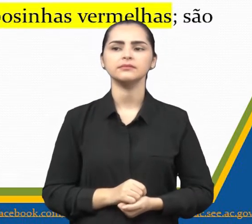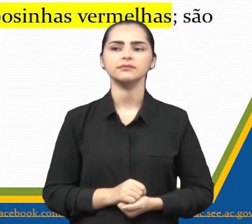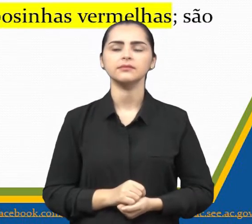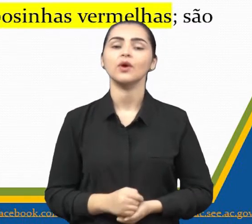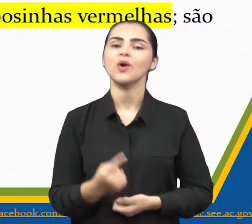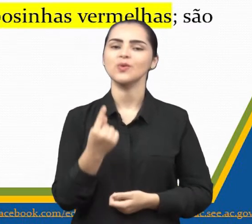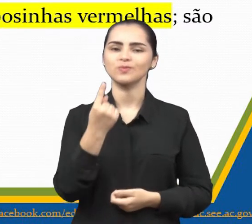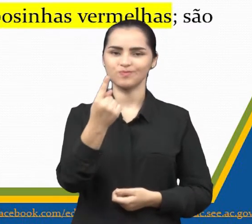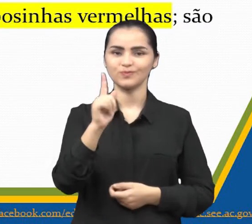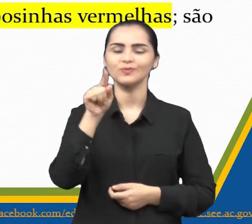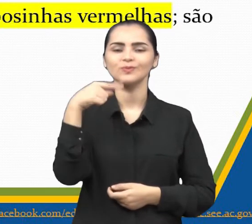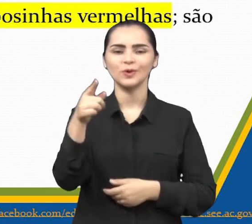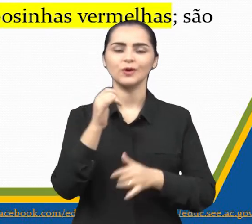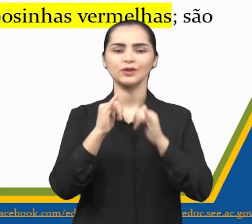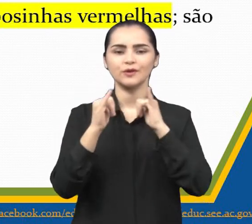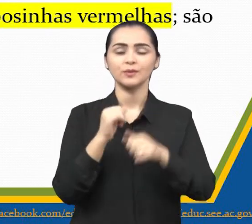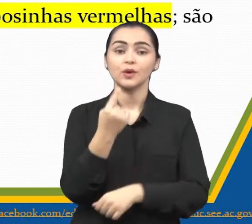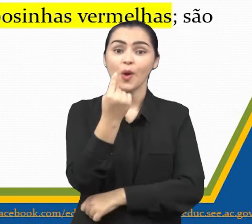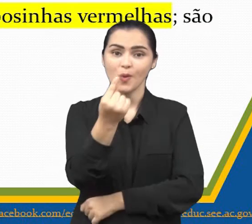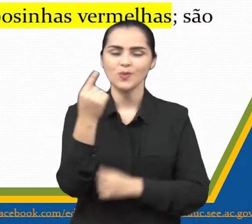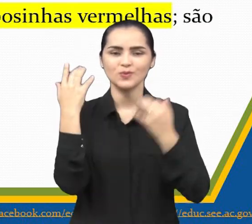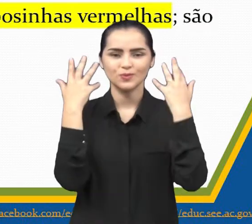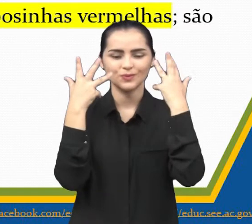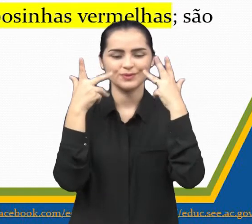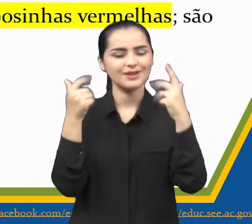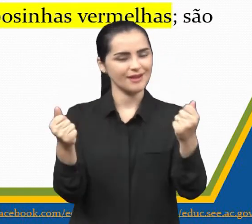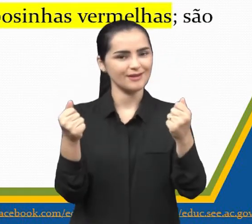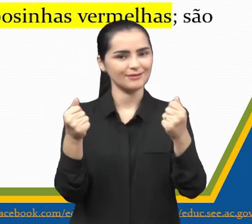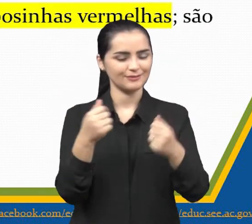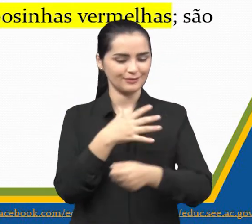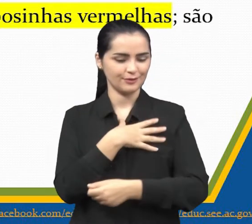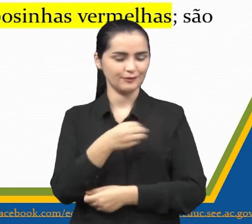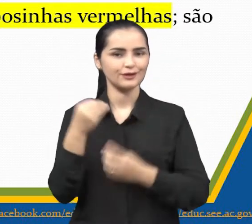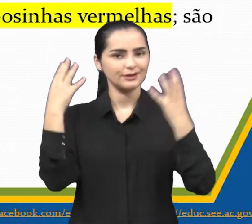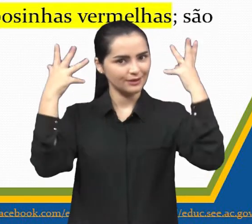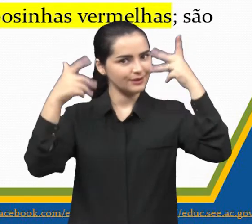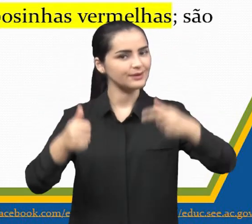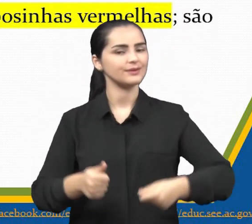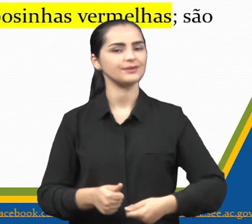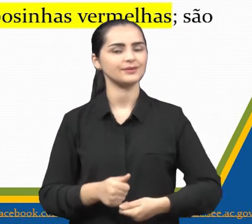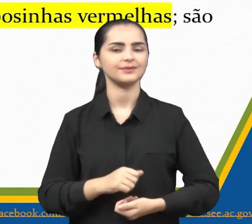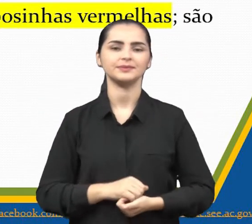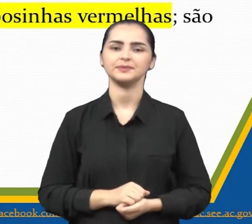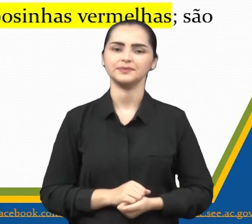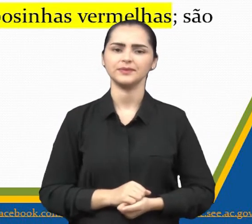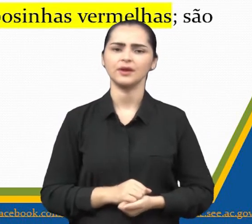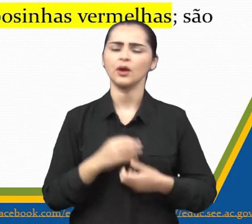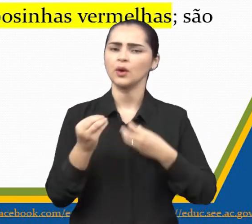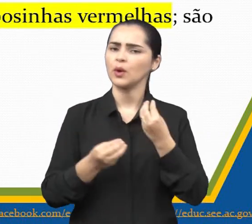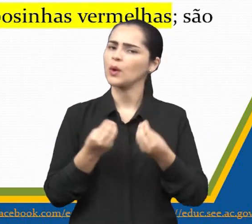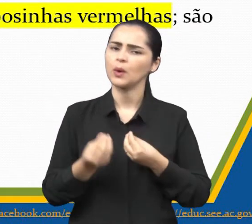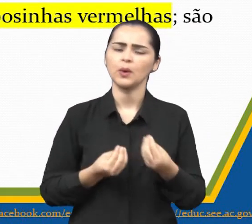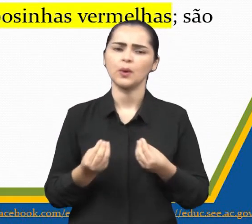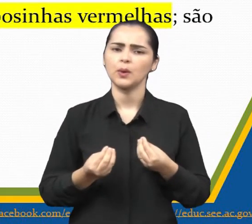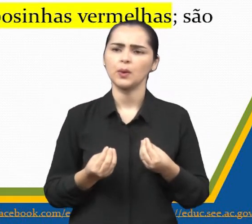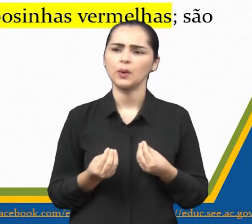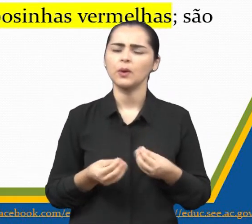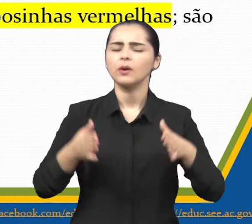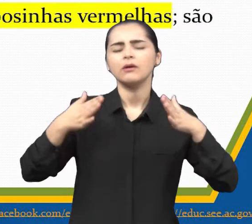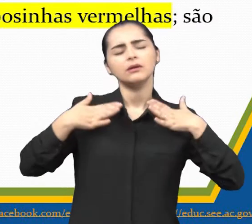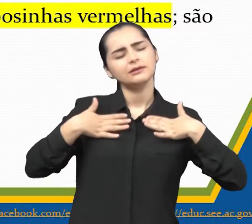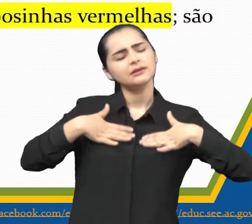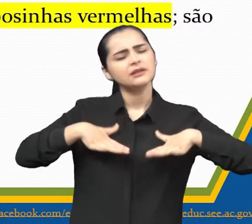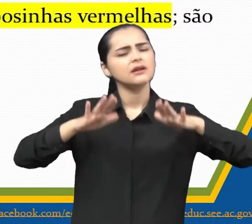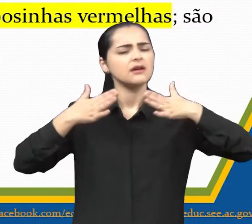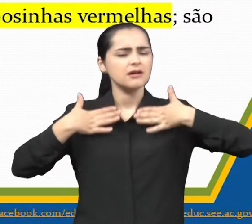Outra informação, um leão sobre a Leô, né? O filhote da Leô. Como é que estava a Leô? Tranquila,